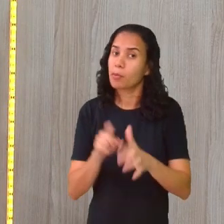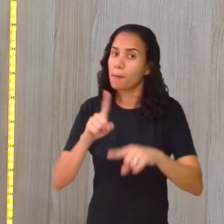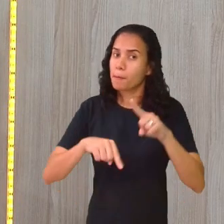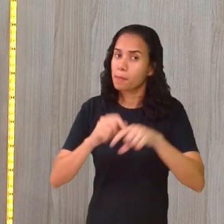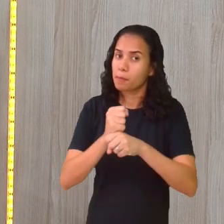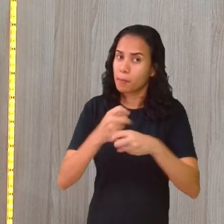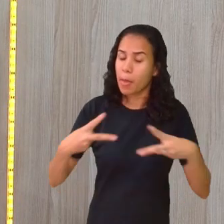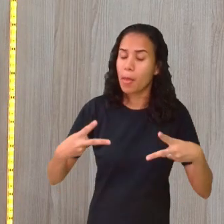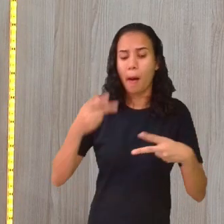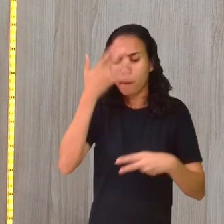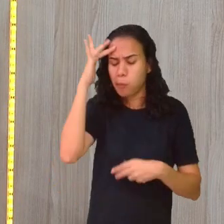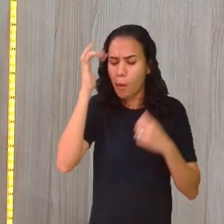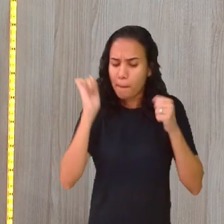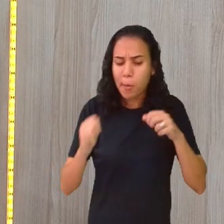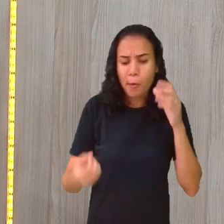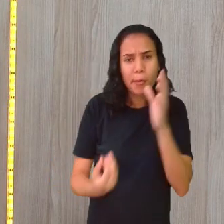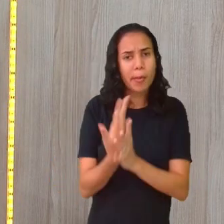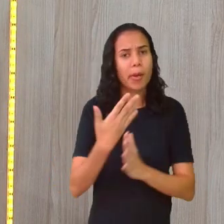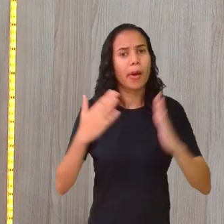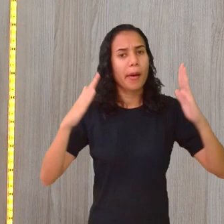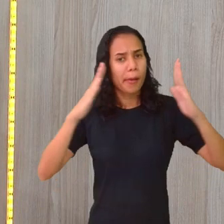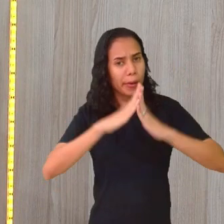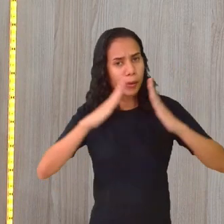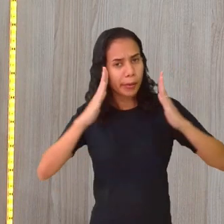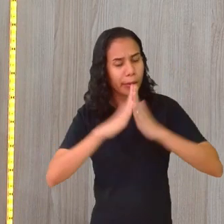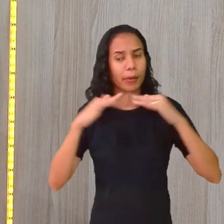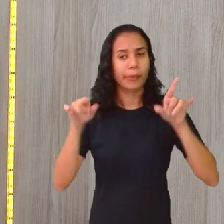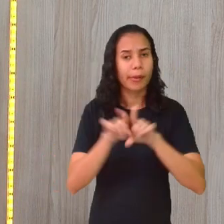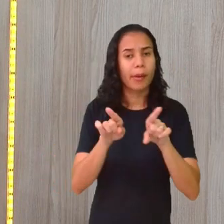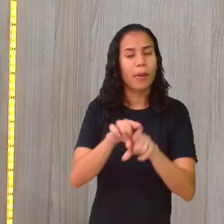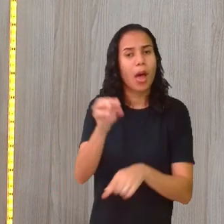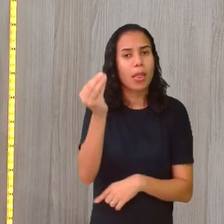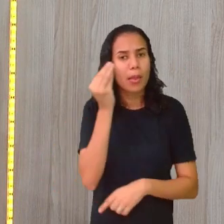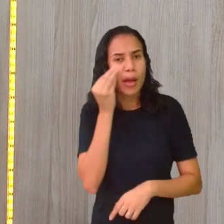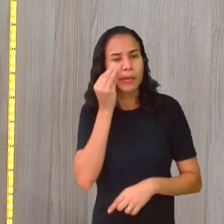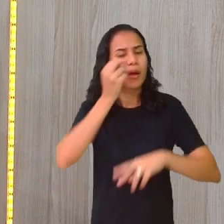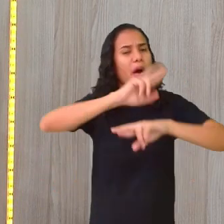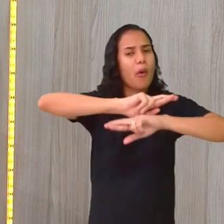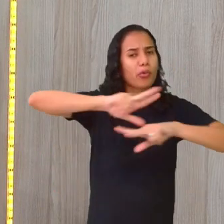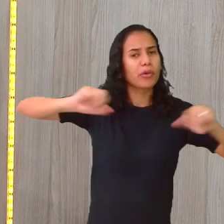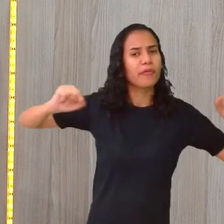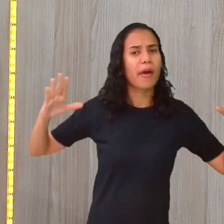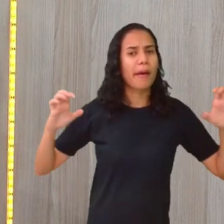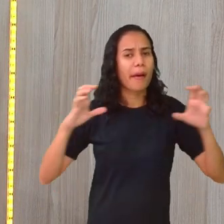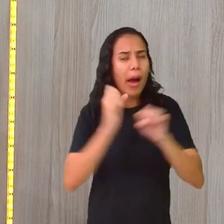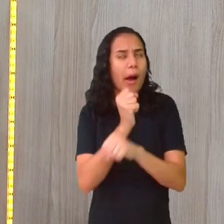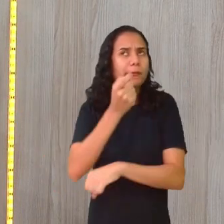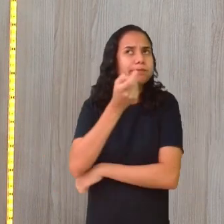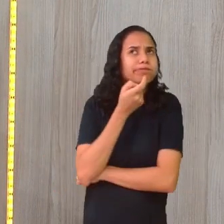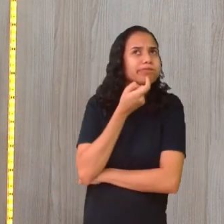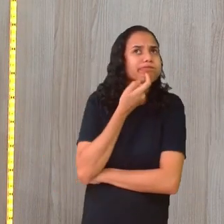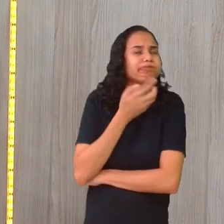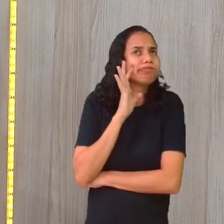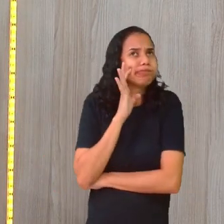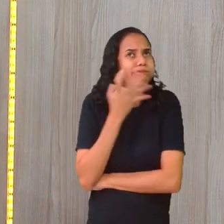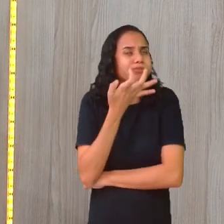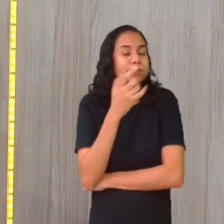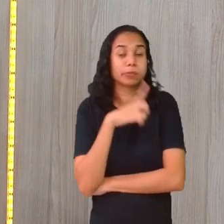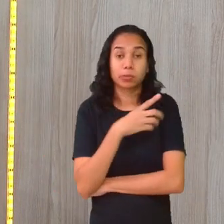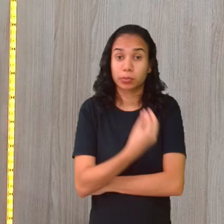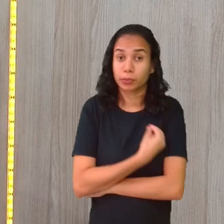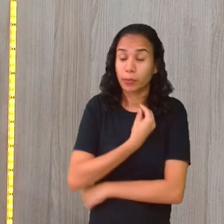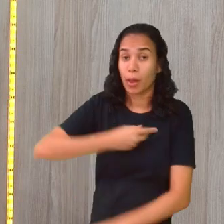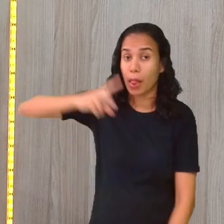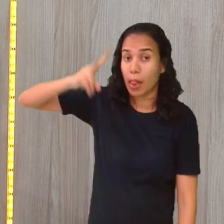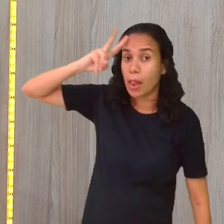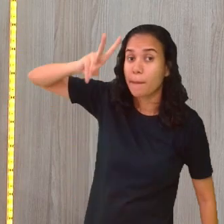manipulativo que eles podem confeccionar em casa e testar com outras expressões e ver qual vai ser o resultado. Lembrando